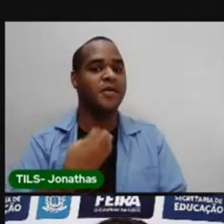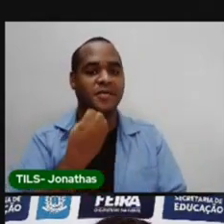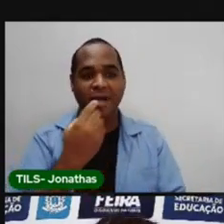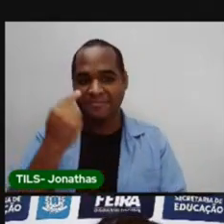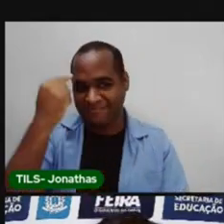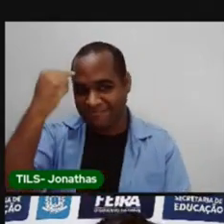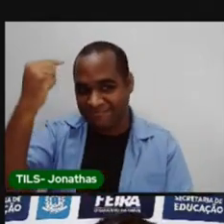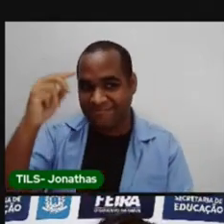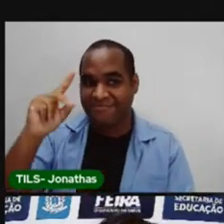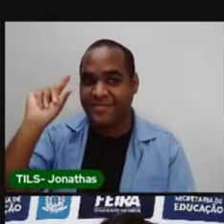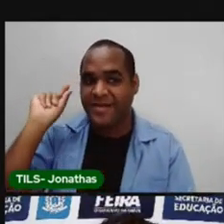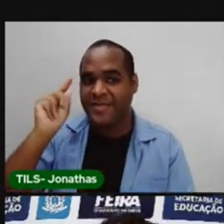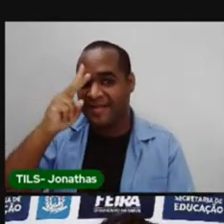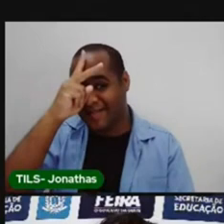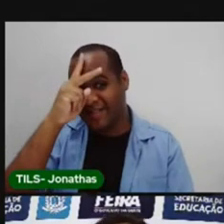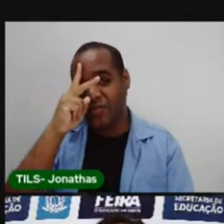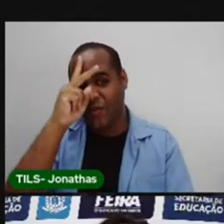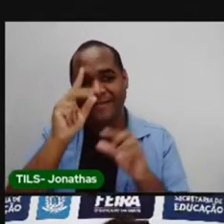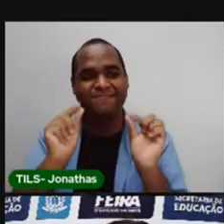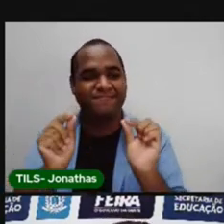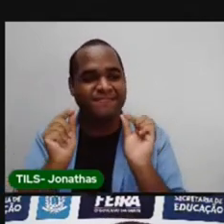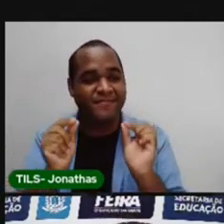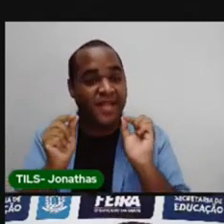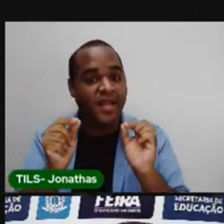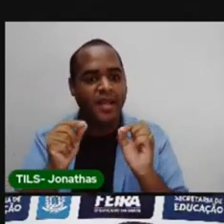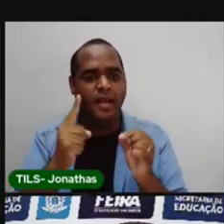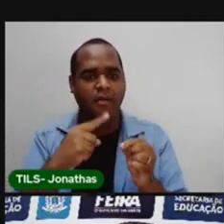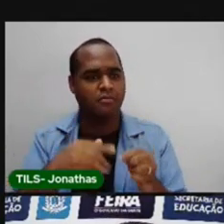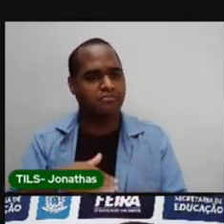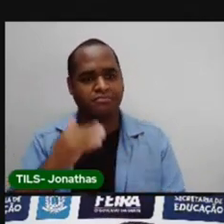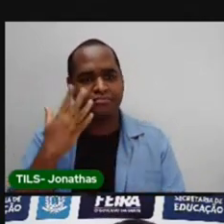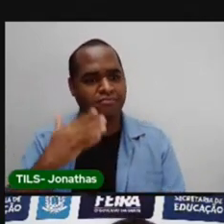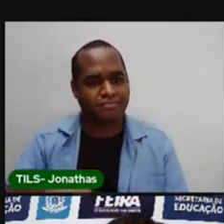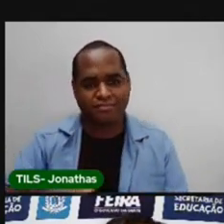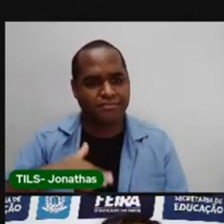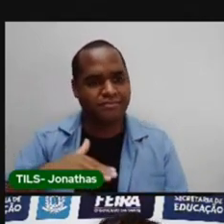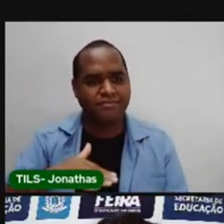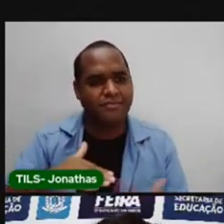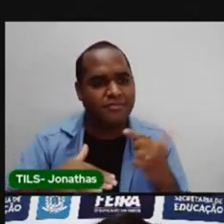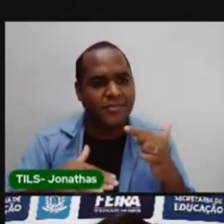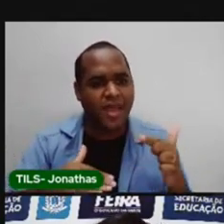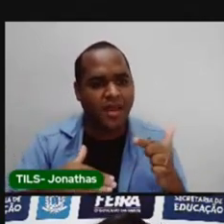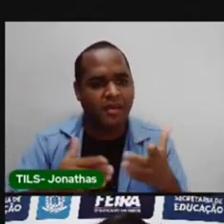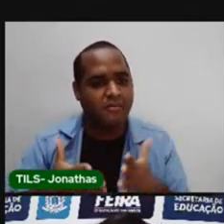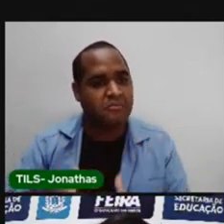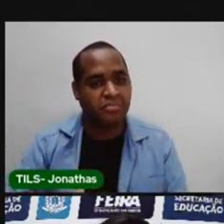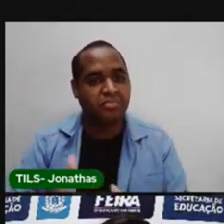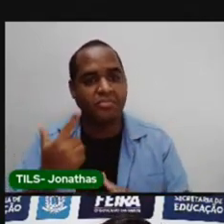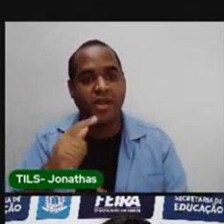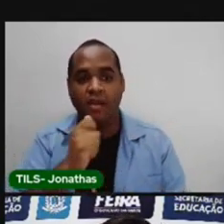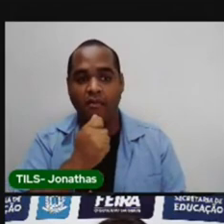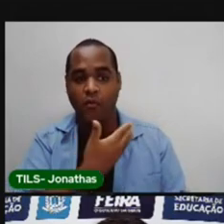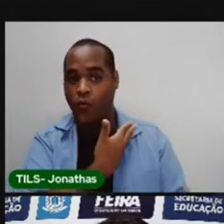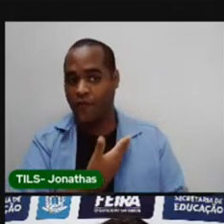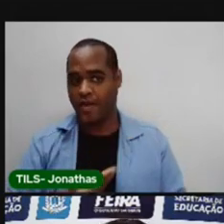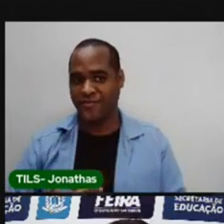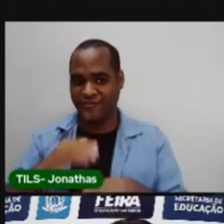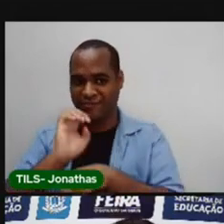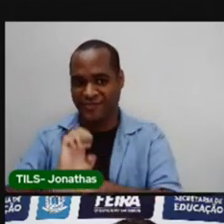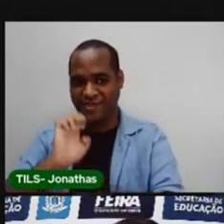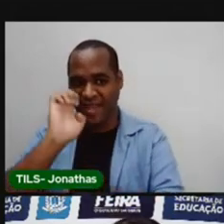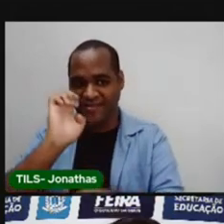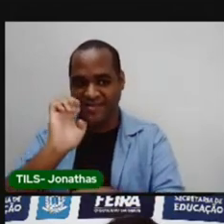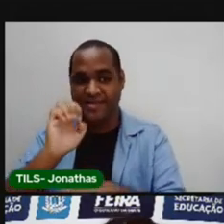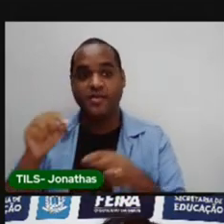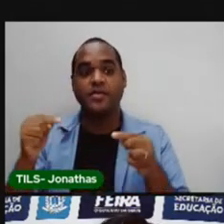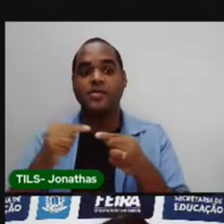dele. Porque eu nem era nascida, sabe? O governo da Bahia tinha, lá